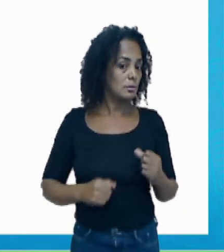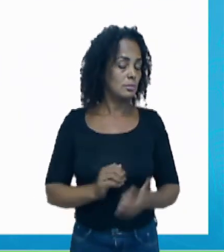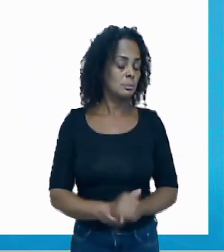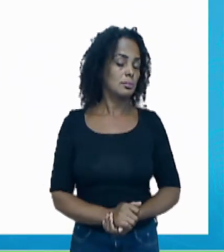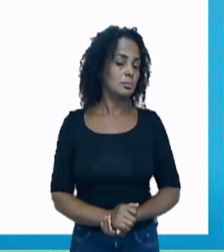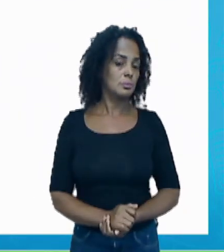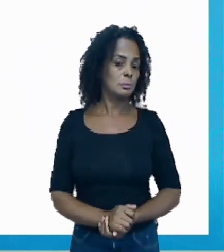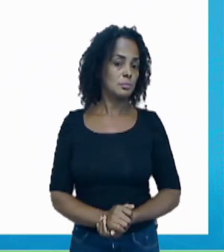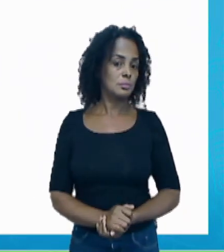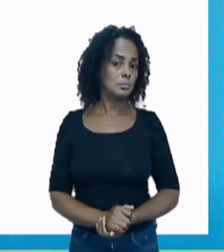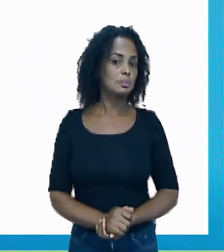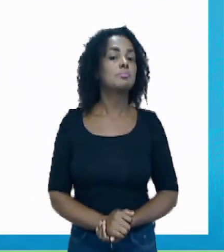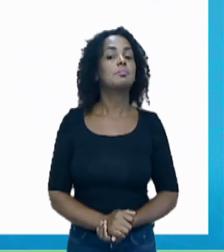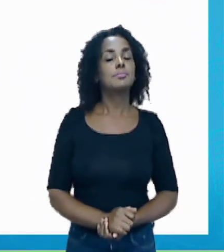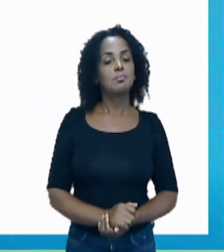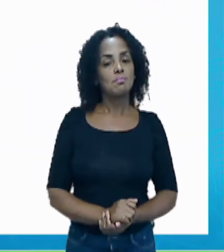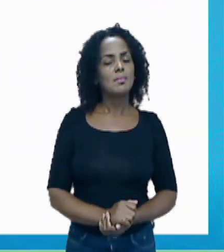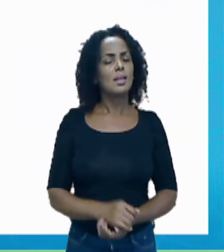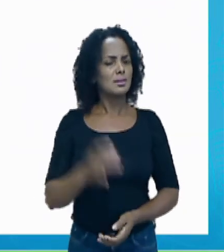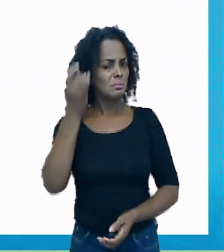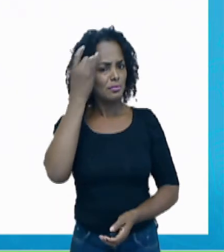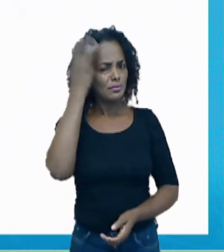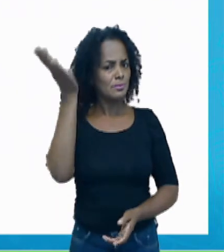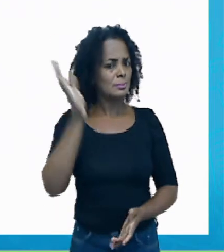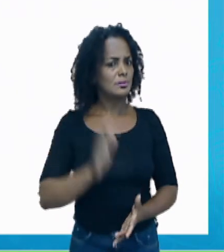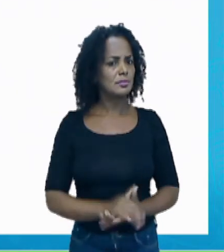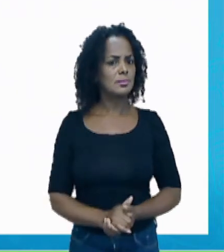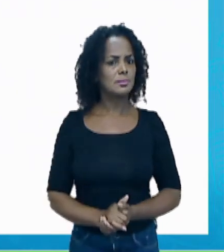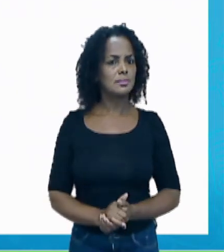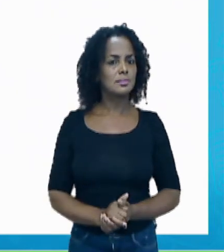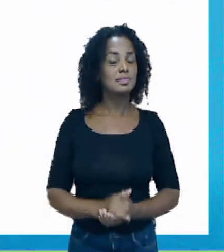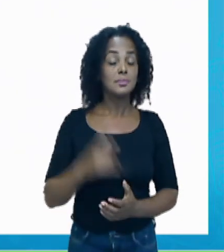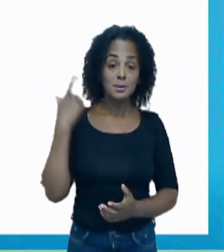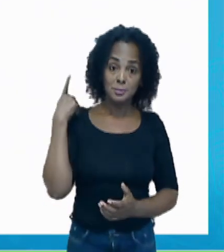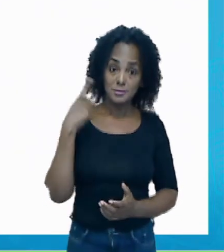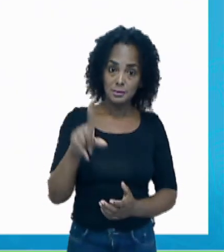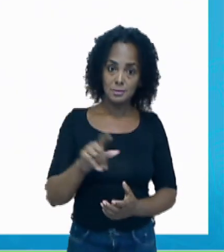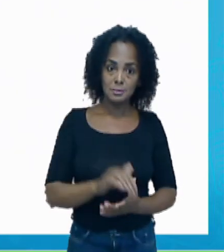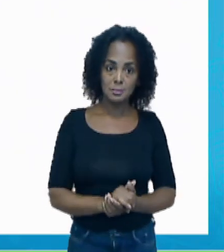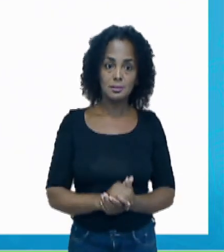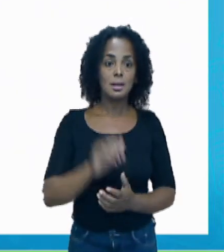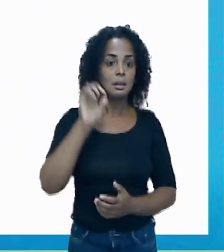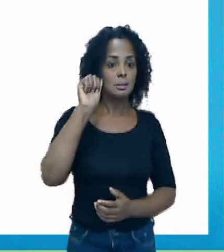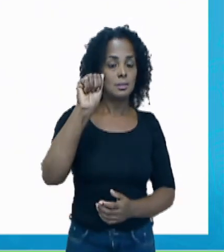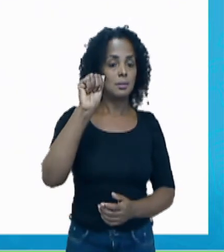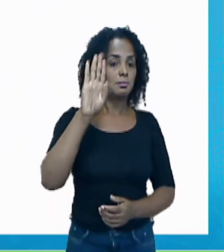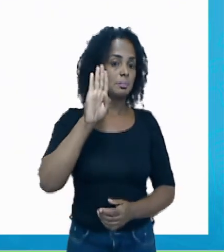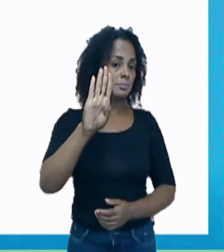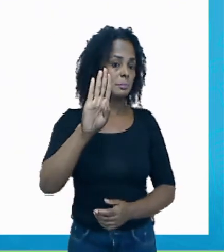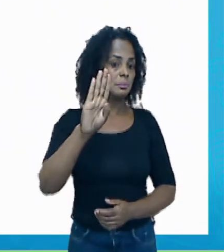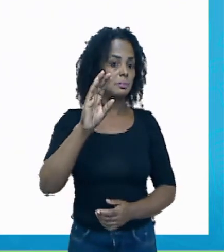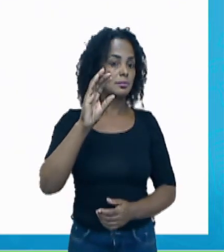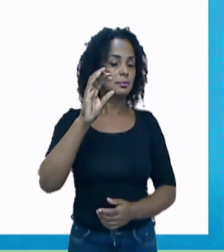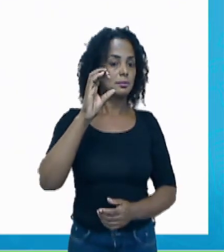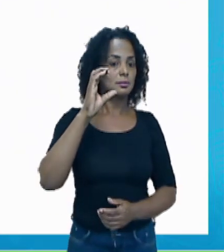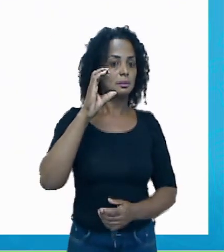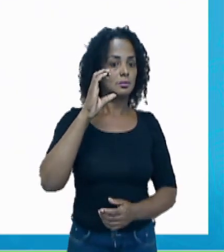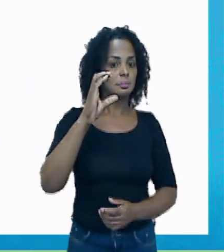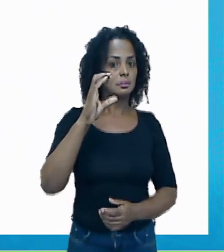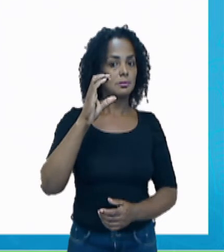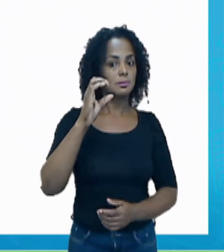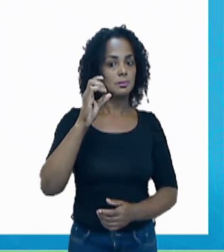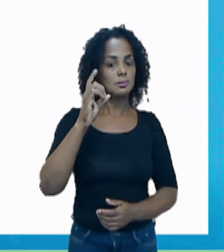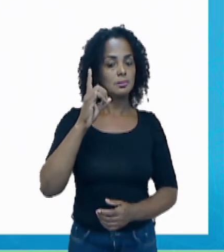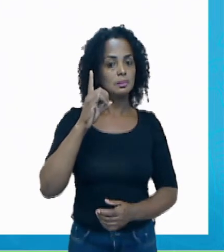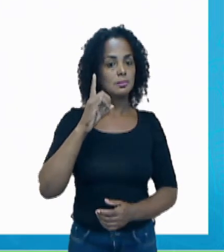Essa também vai estar facinho. Já conseguiu? Letra A. Letra B. Letra